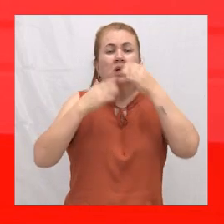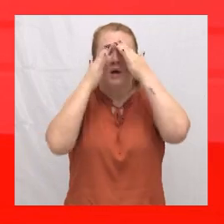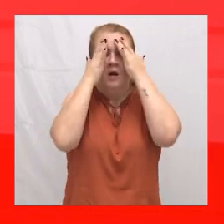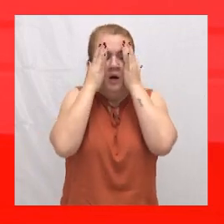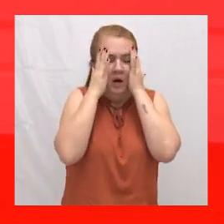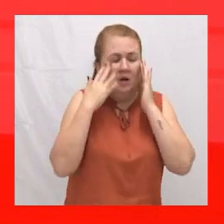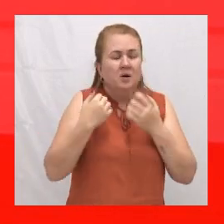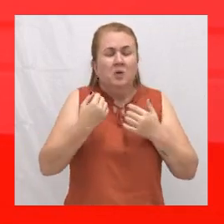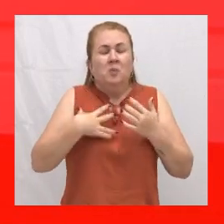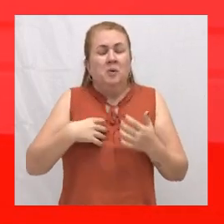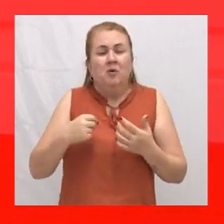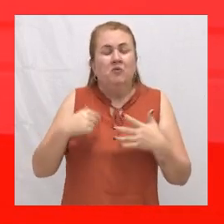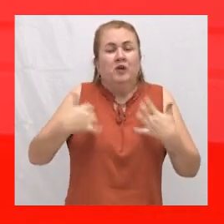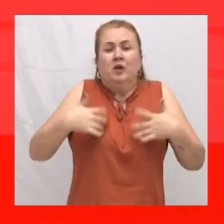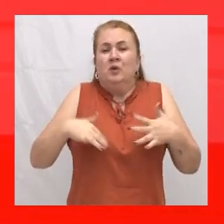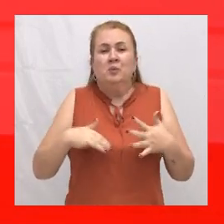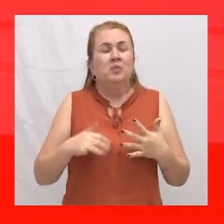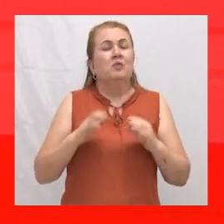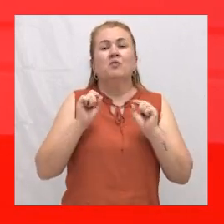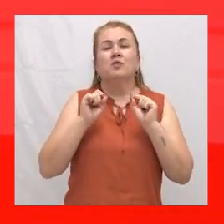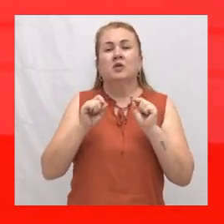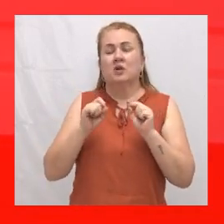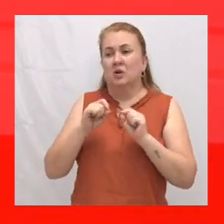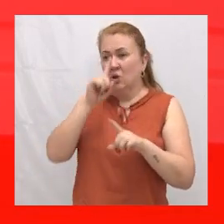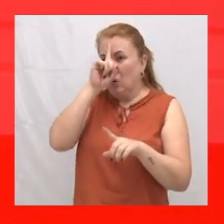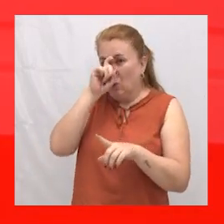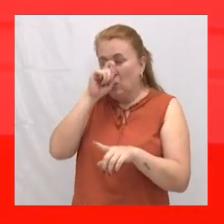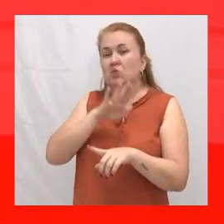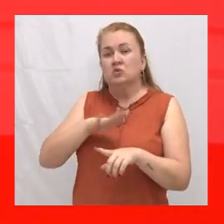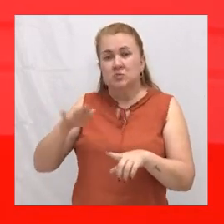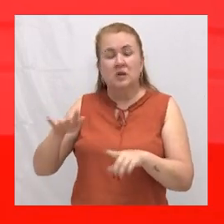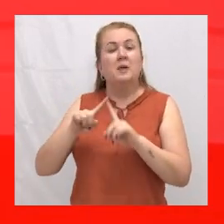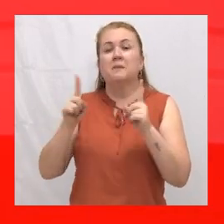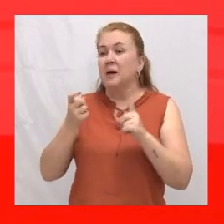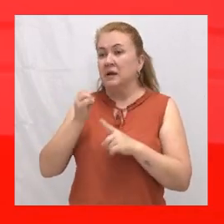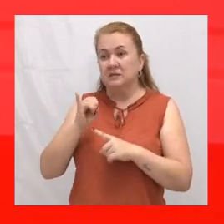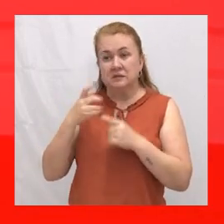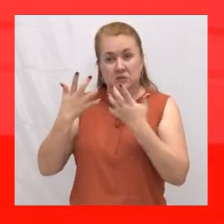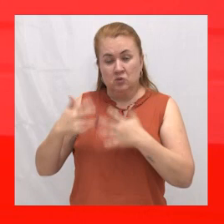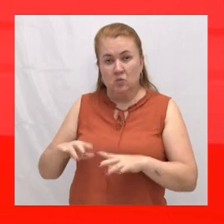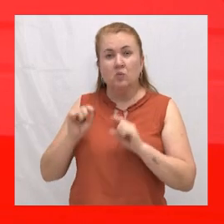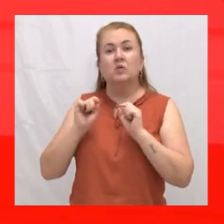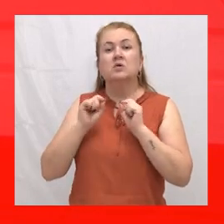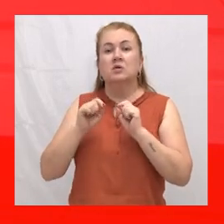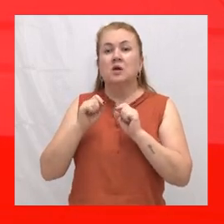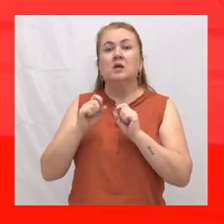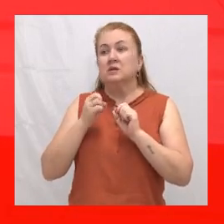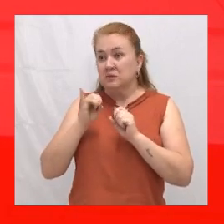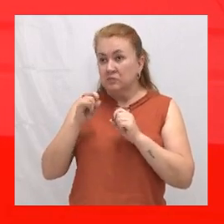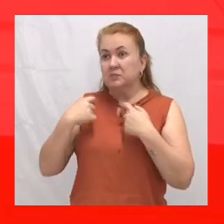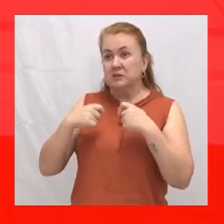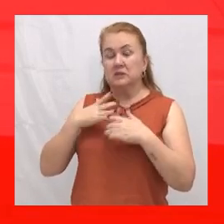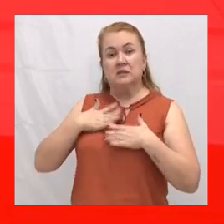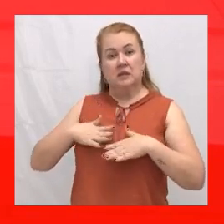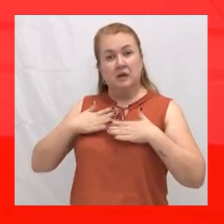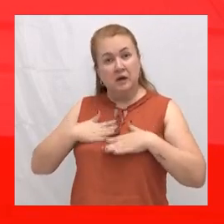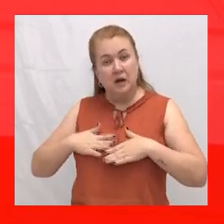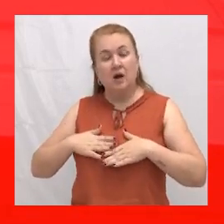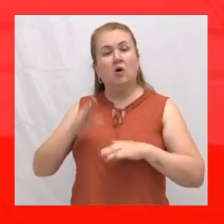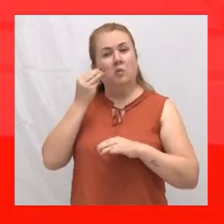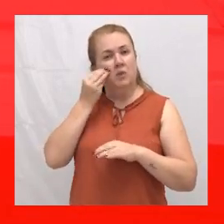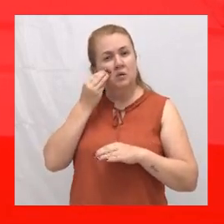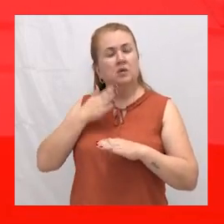hospital. Como que está o O hospital da criança. Mas, se você não tiver calma, vai acontecer outra coisa com ele. Você tem que ter calma.